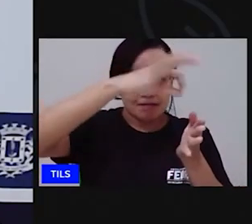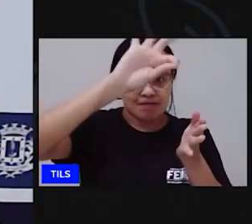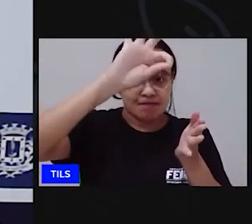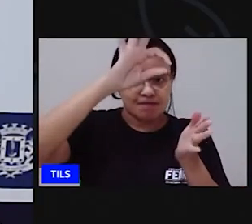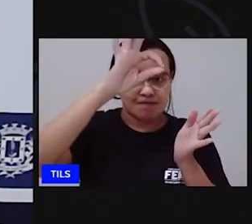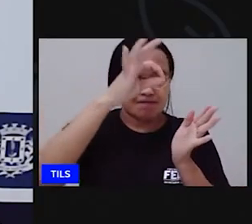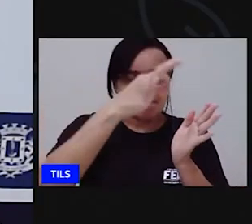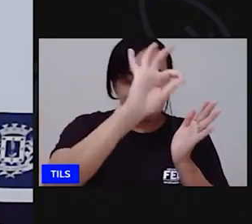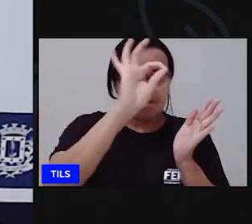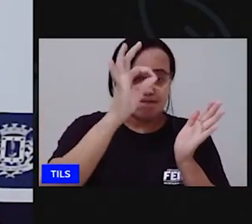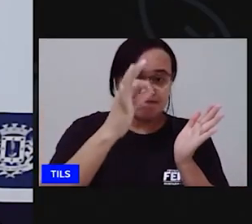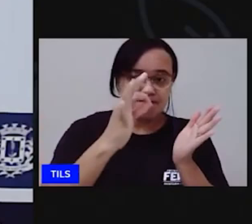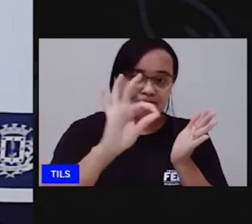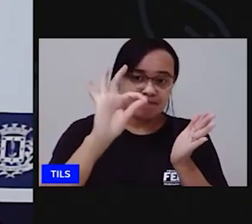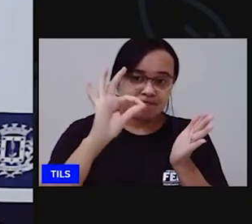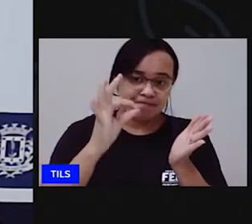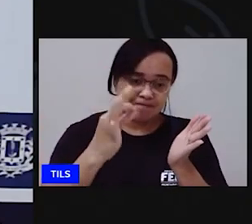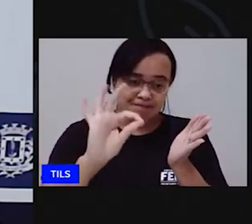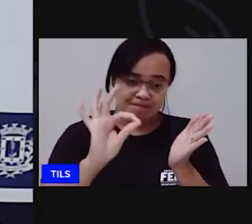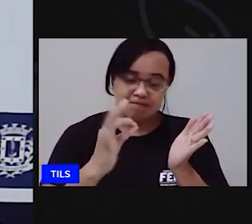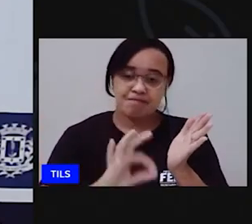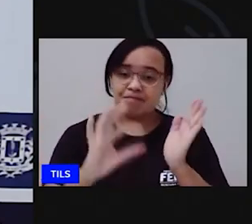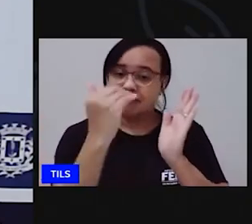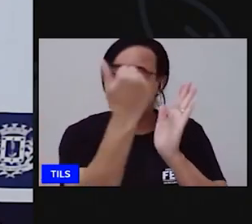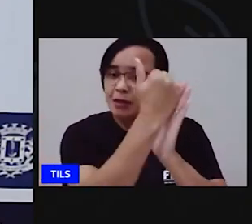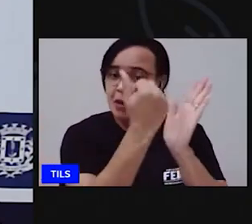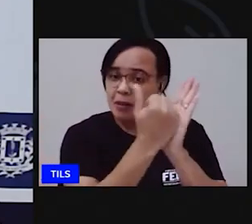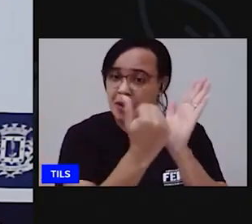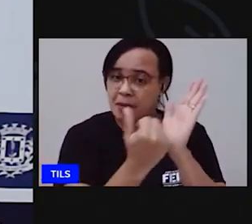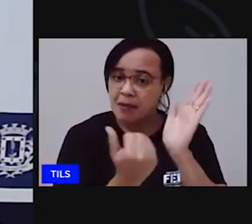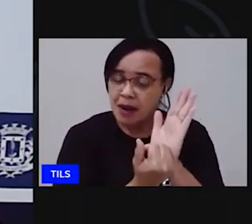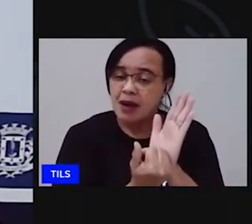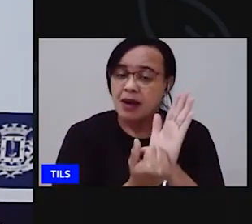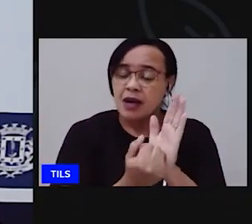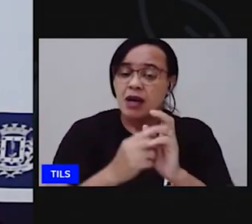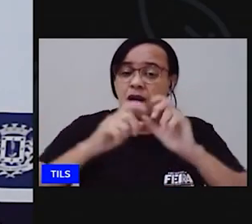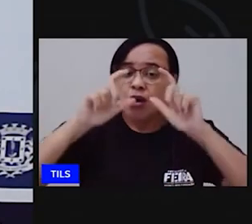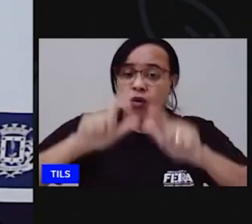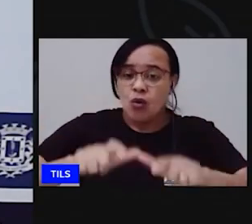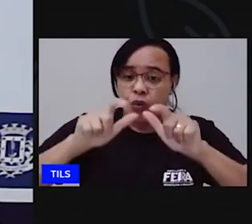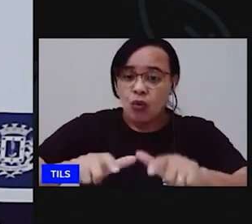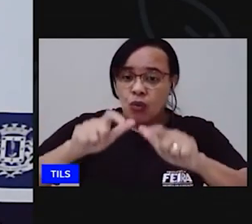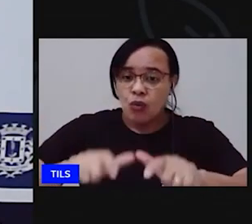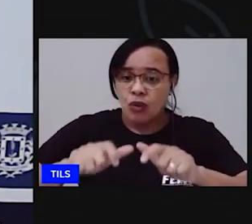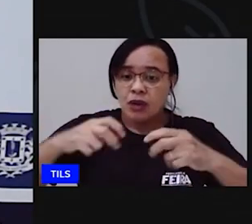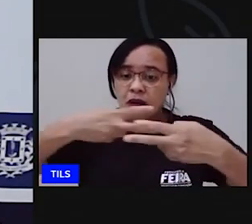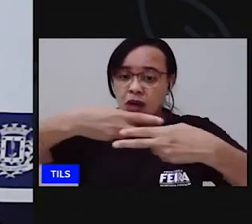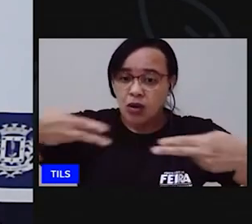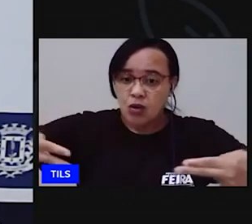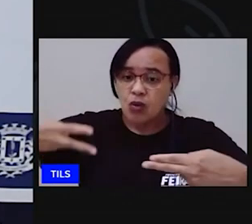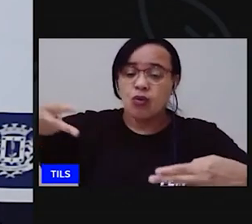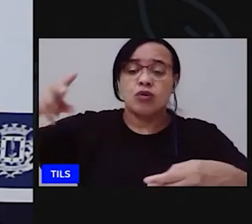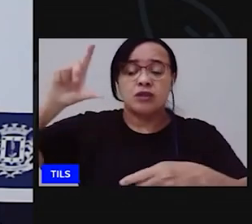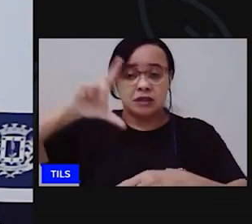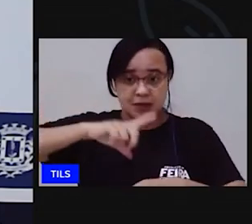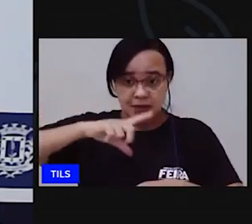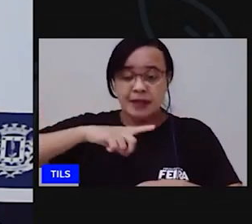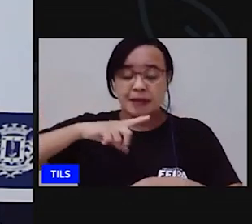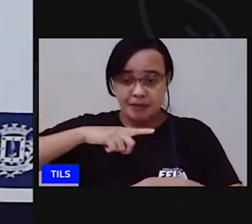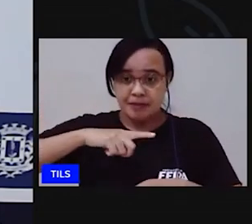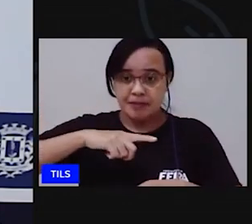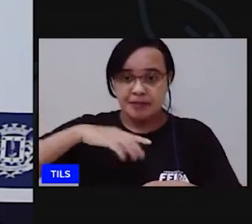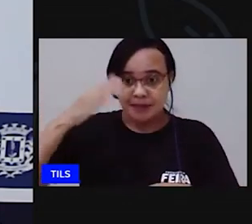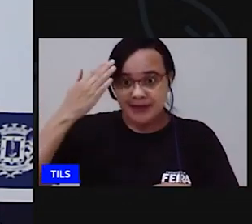objetos, de móveis que tem em cada espaço aí da sua casa. Diferente dessa